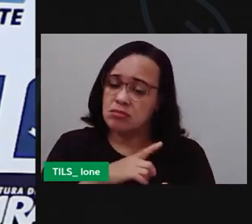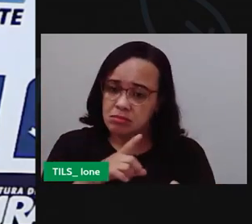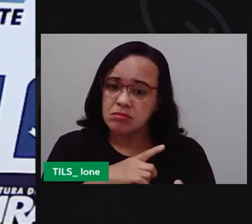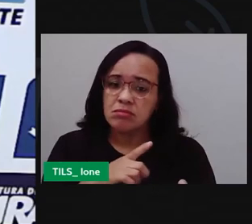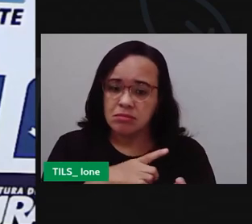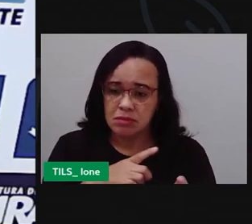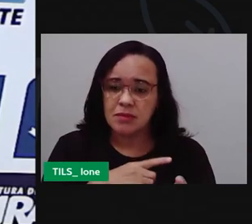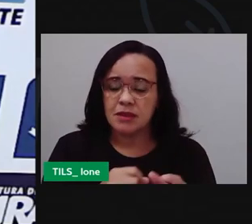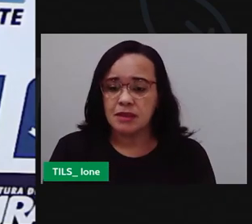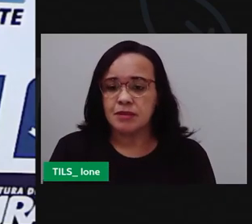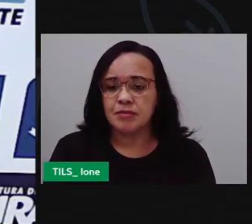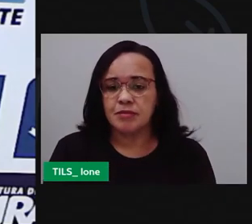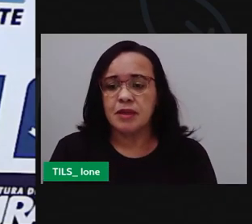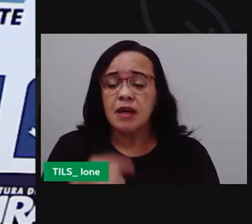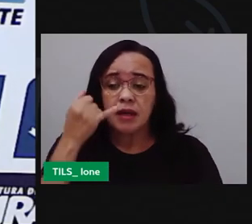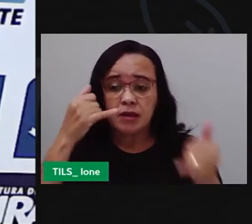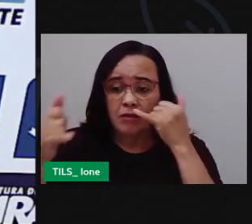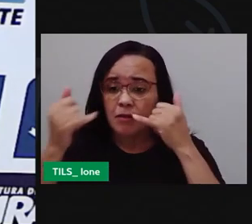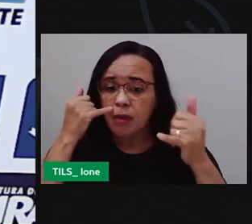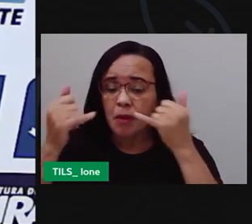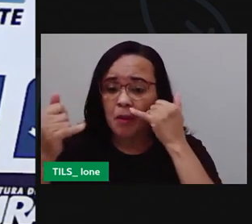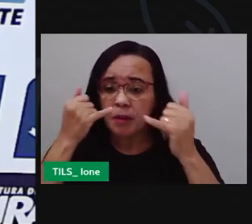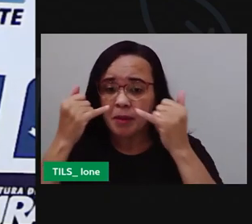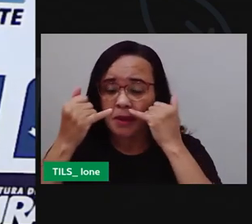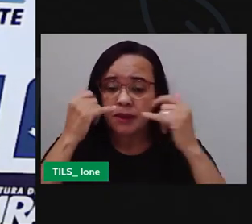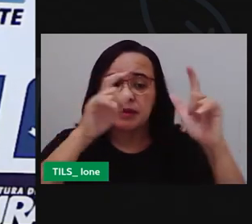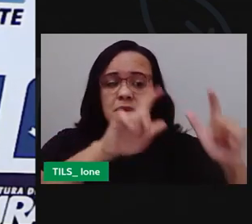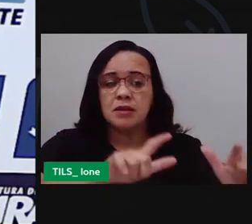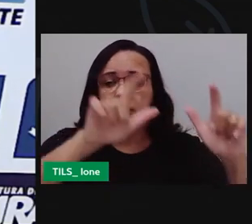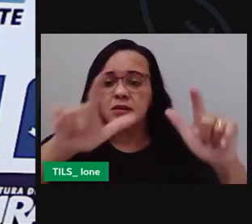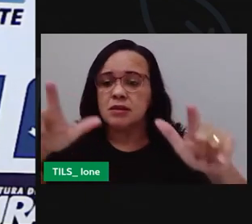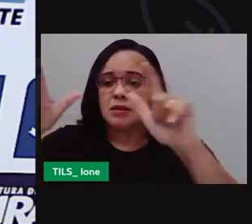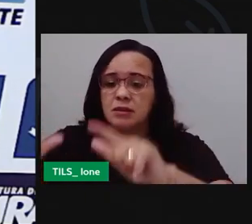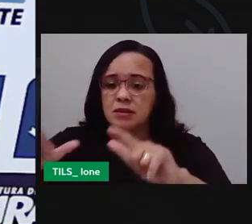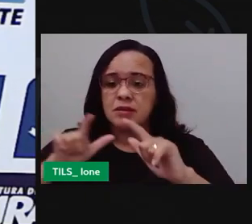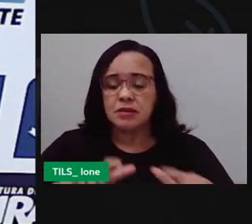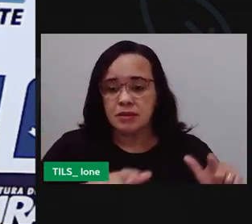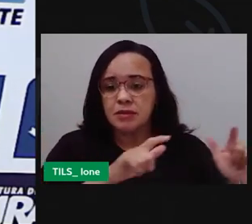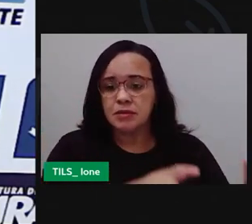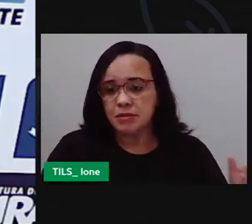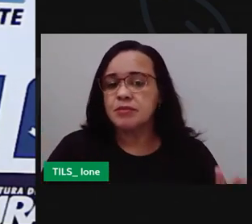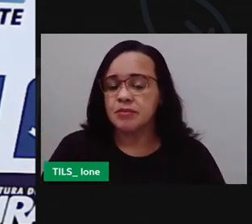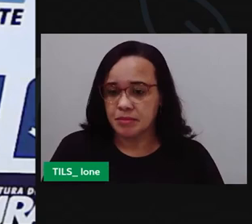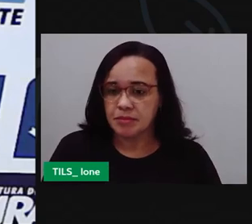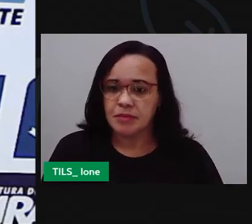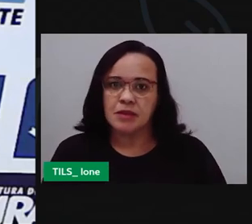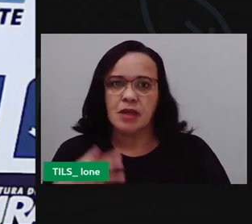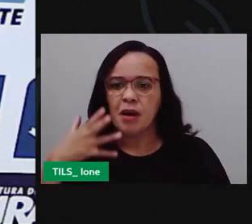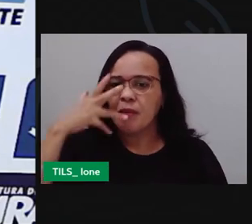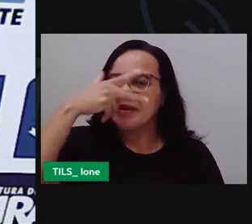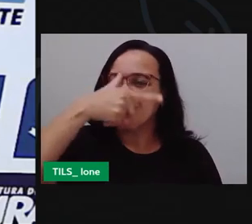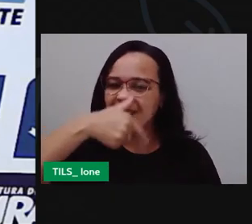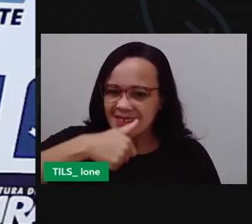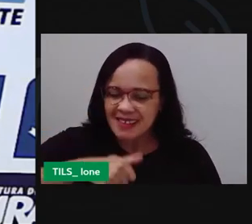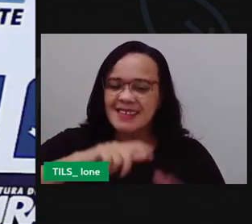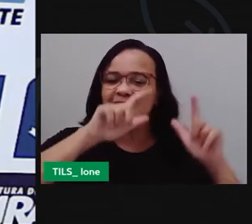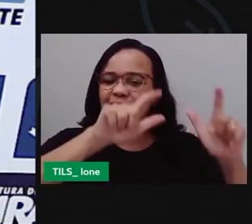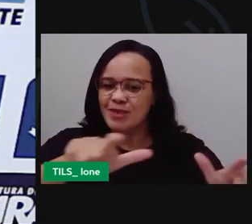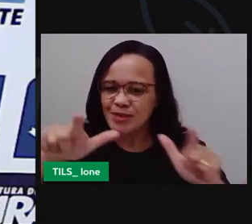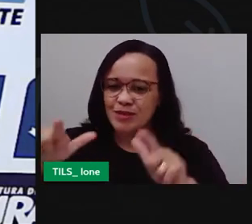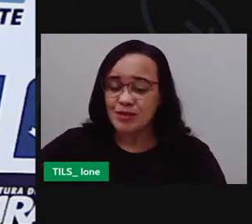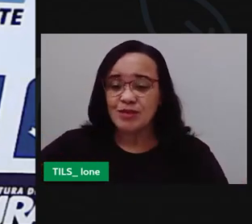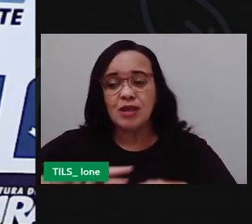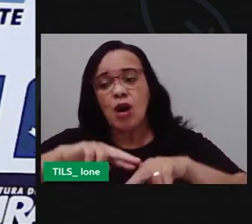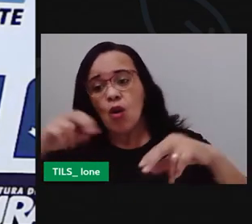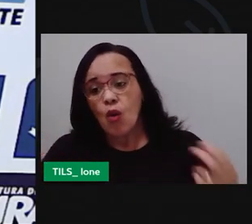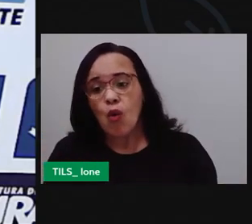com informações sobre o lugar destacando ali a beleza natural ou a